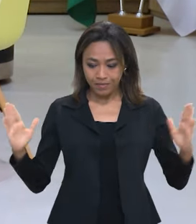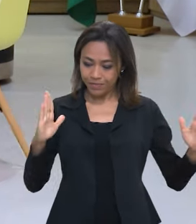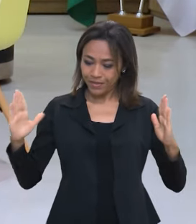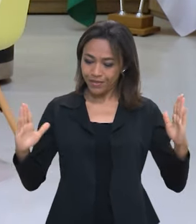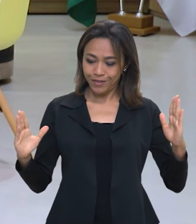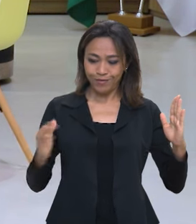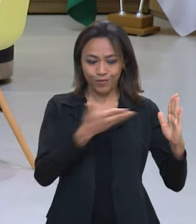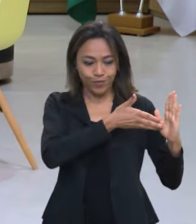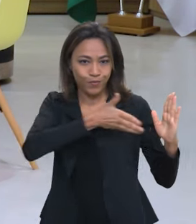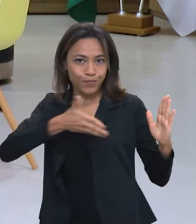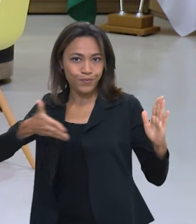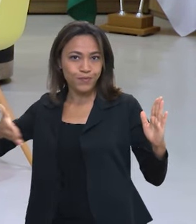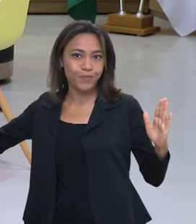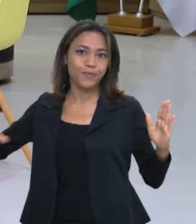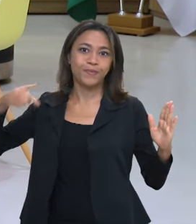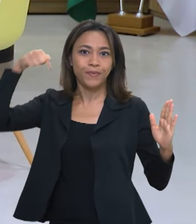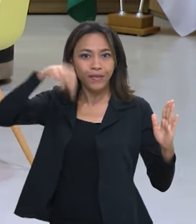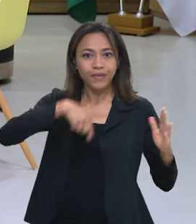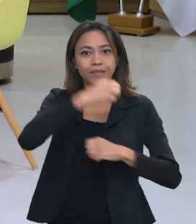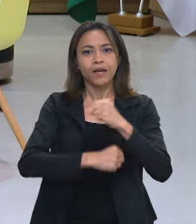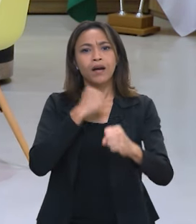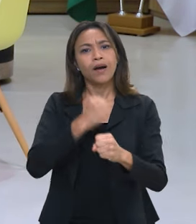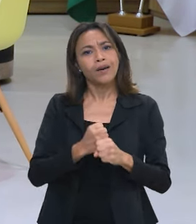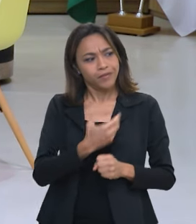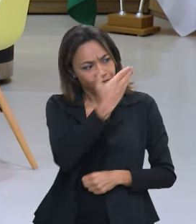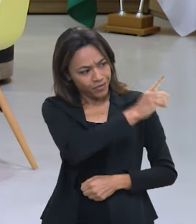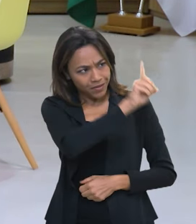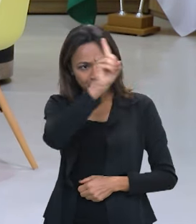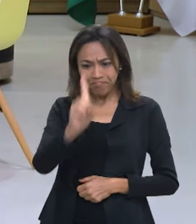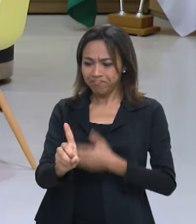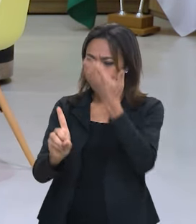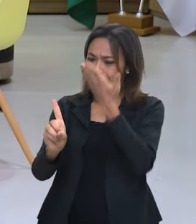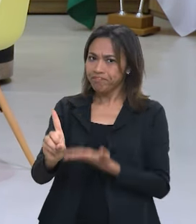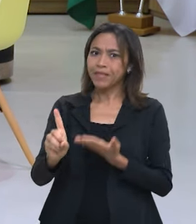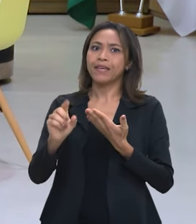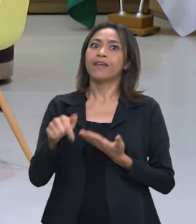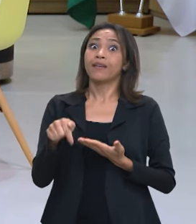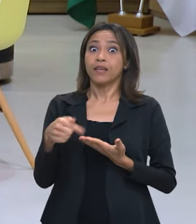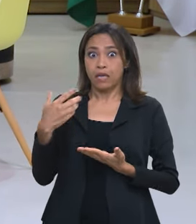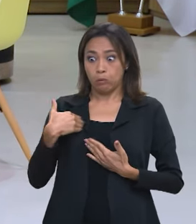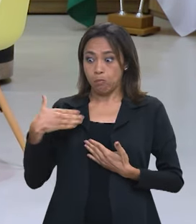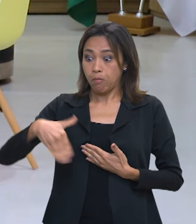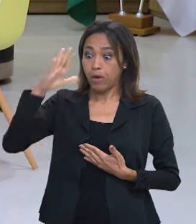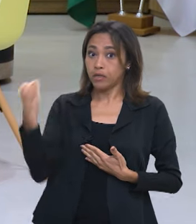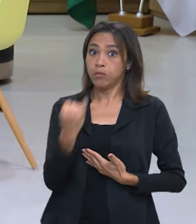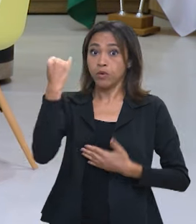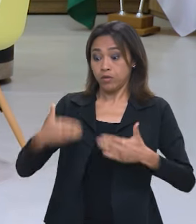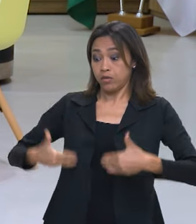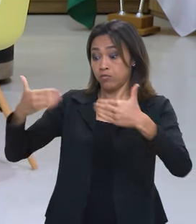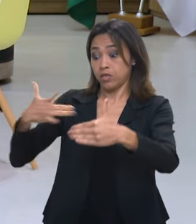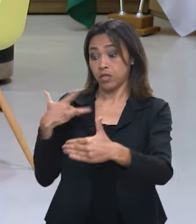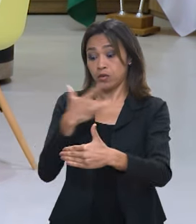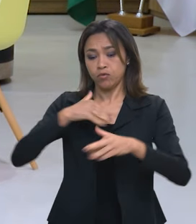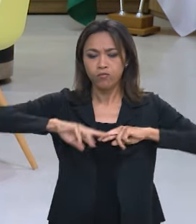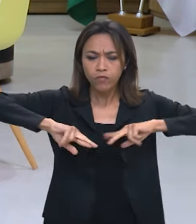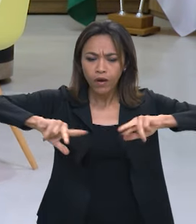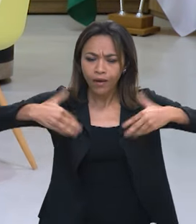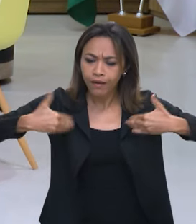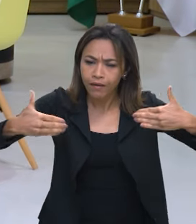primeiro ano em frente aqui ao Ministério que pode ser considerado um dos mais importantes da Esplanada?